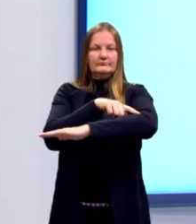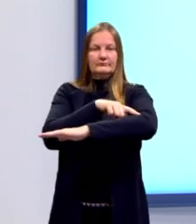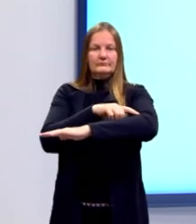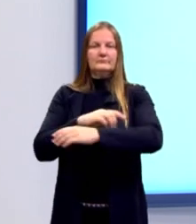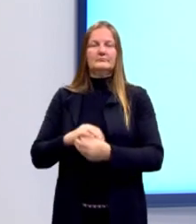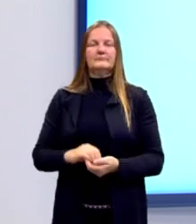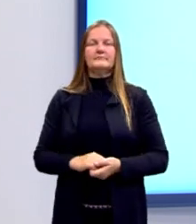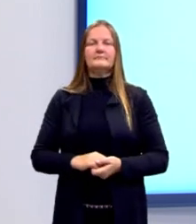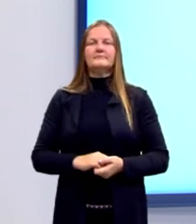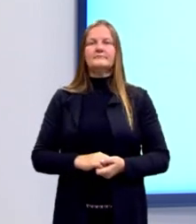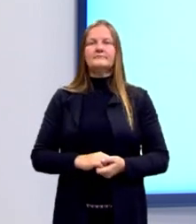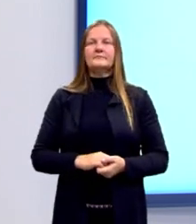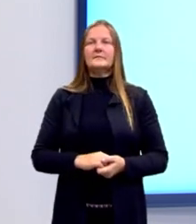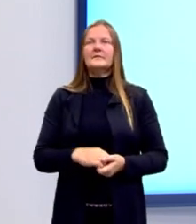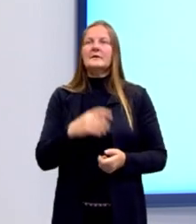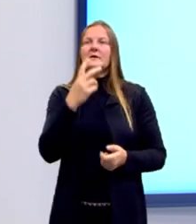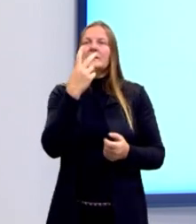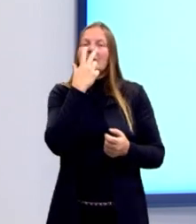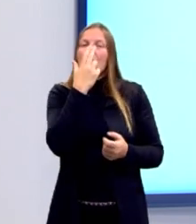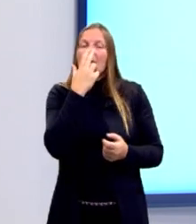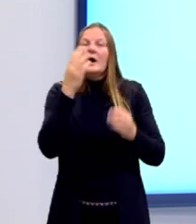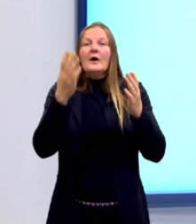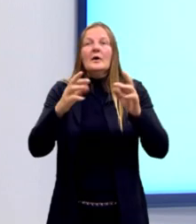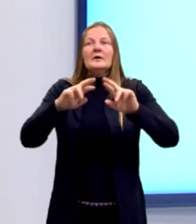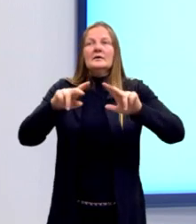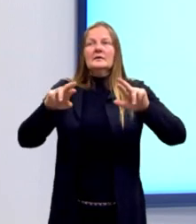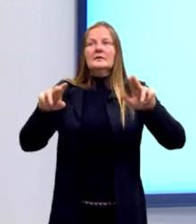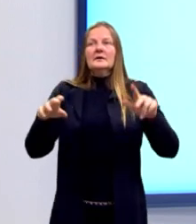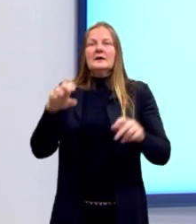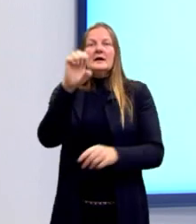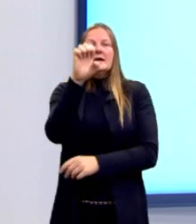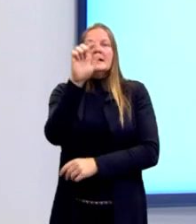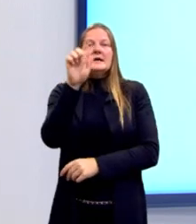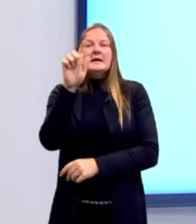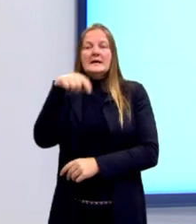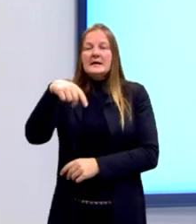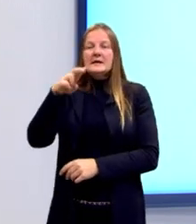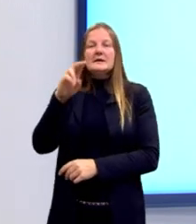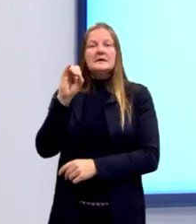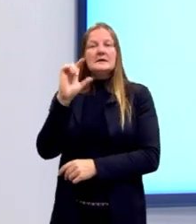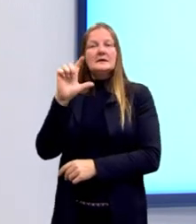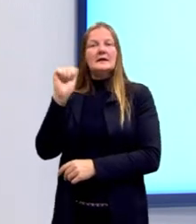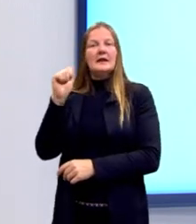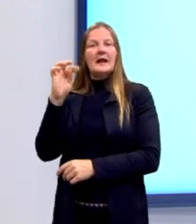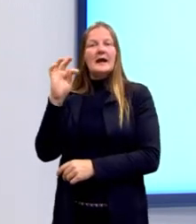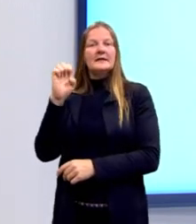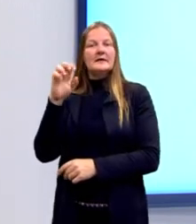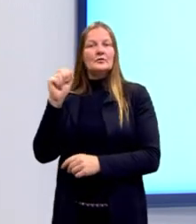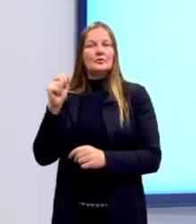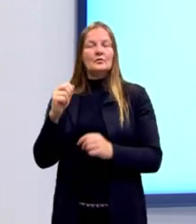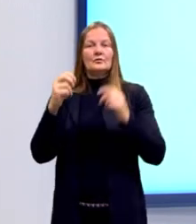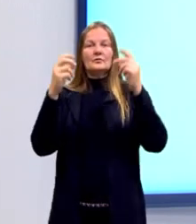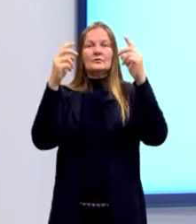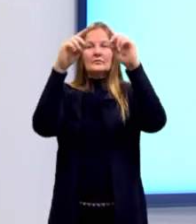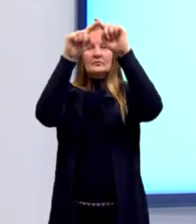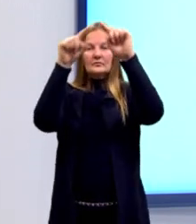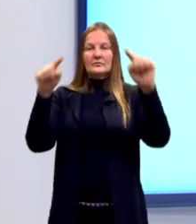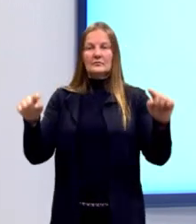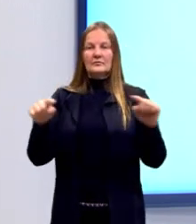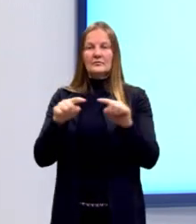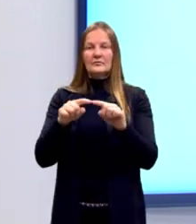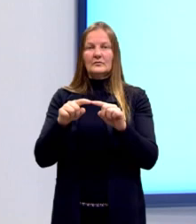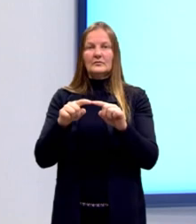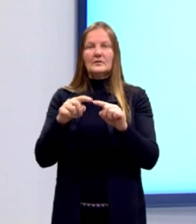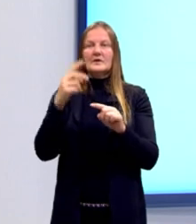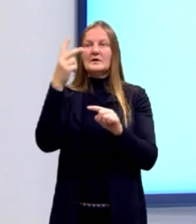E aí nós temos, então, o triângulo retângulo equilátero, que foi o tema que eu deixei para vocês para a nossa aula